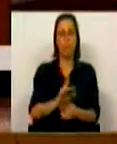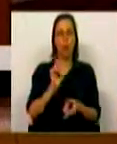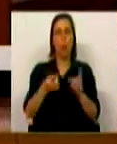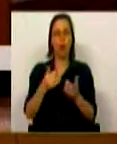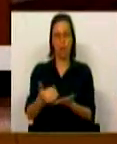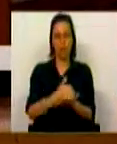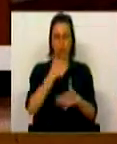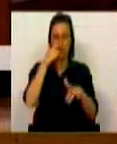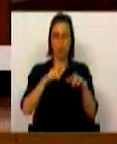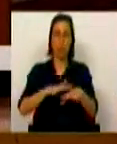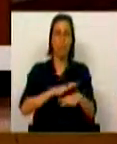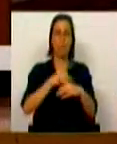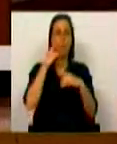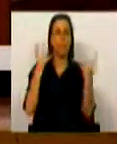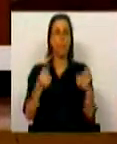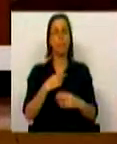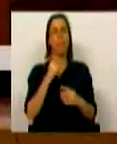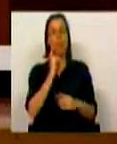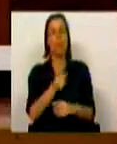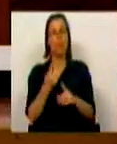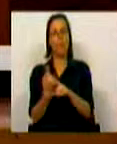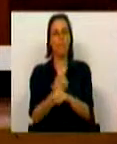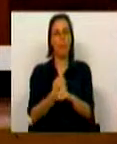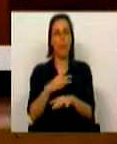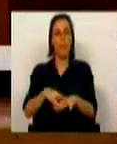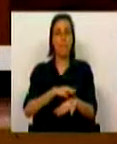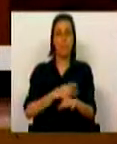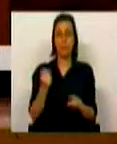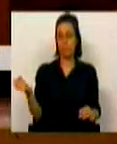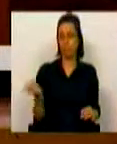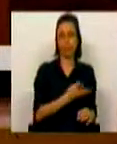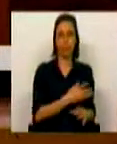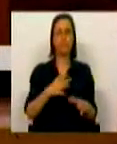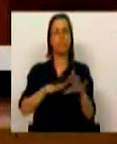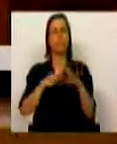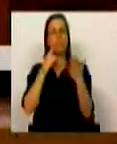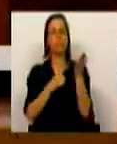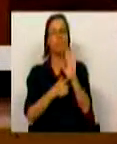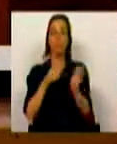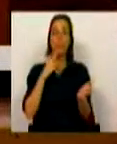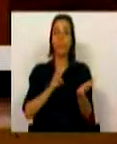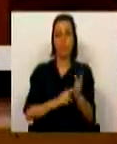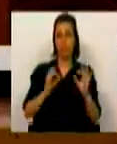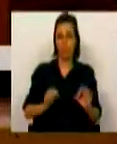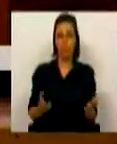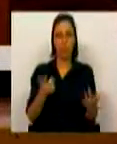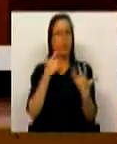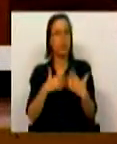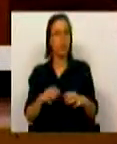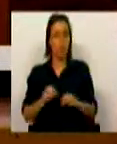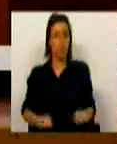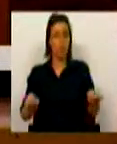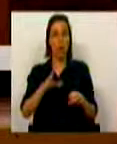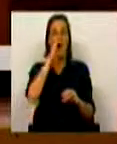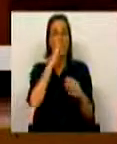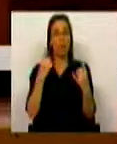os recursos humanos da Administração Pública pela voz de vários dos seus membros. E fazemo-lo apresentando factos, porque é inegável que este